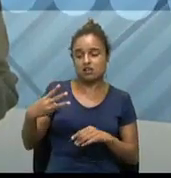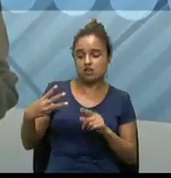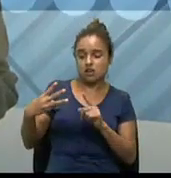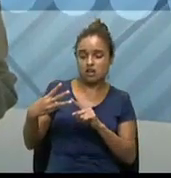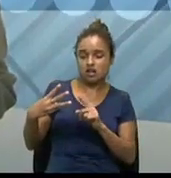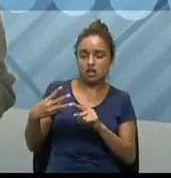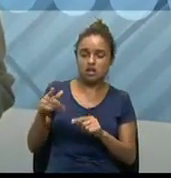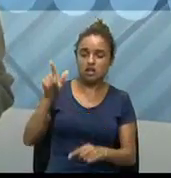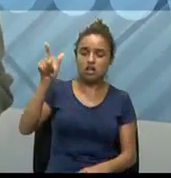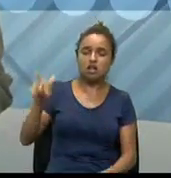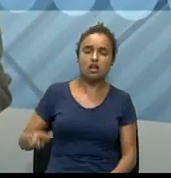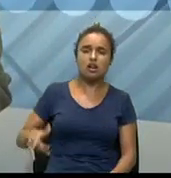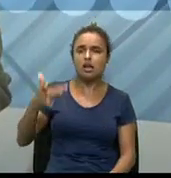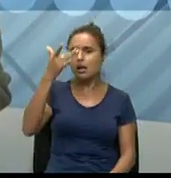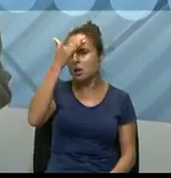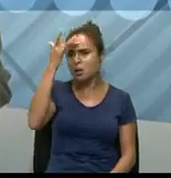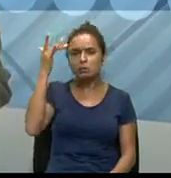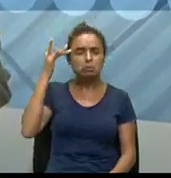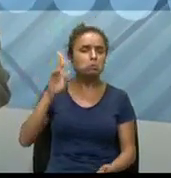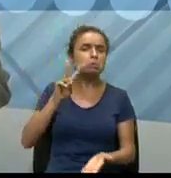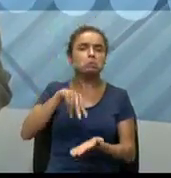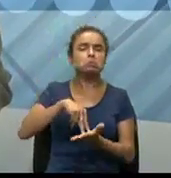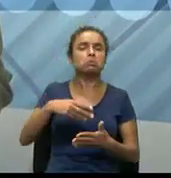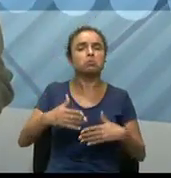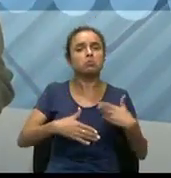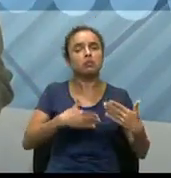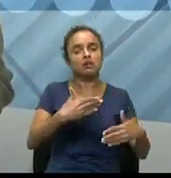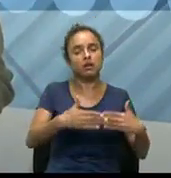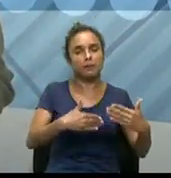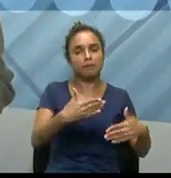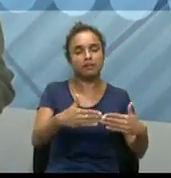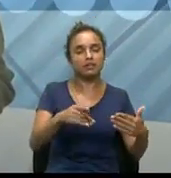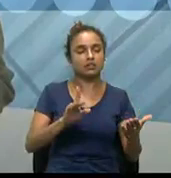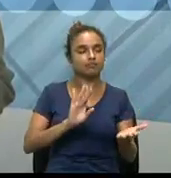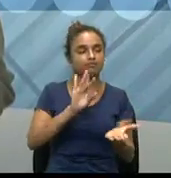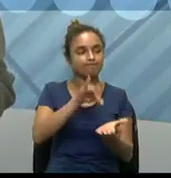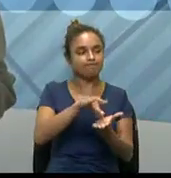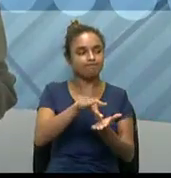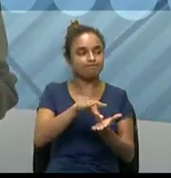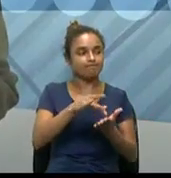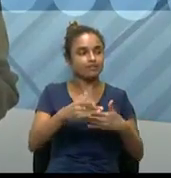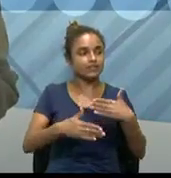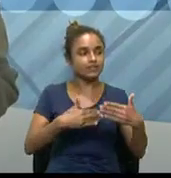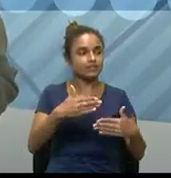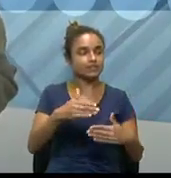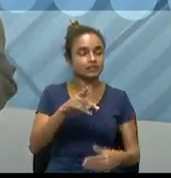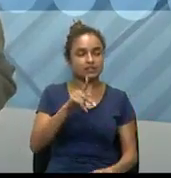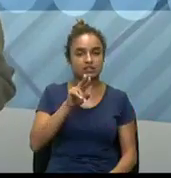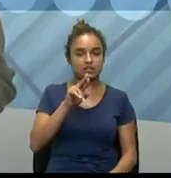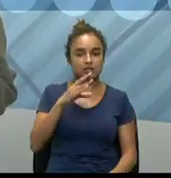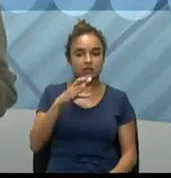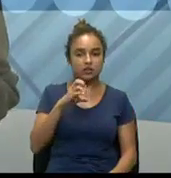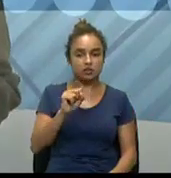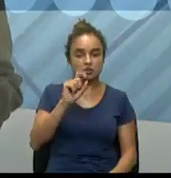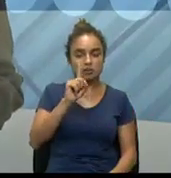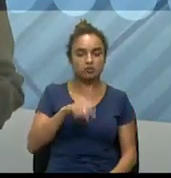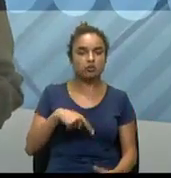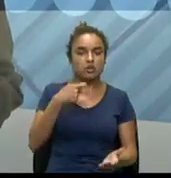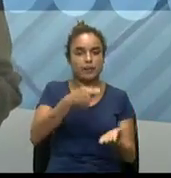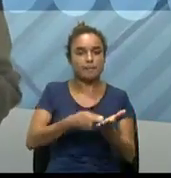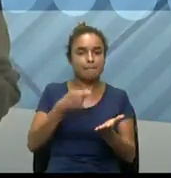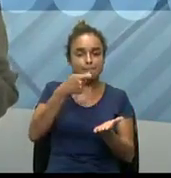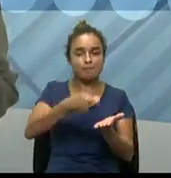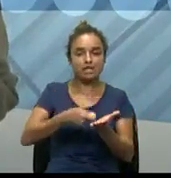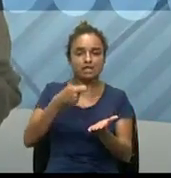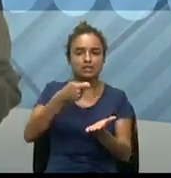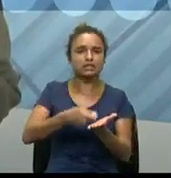pessoa envolvida no processo que vai validar, né, então, esse processo de pagamento.